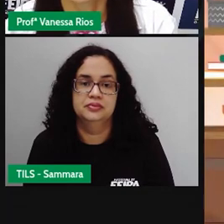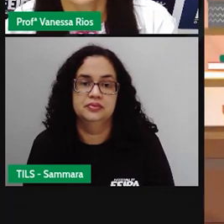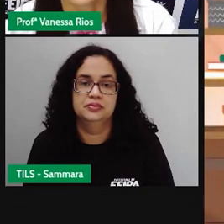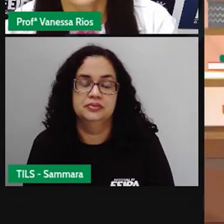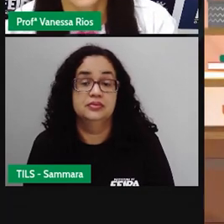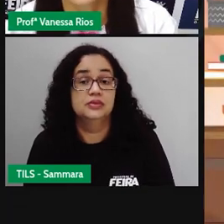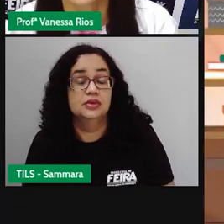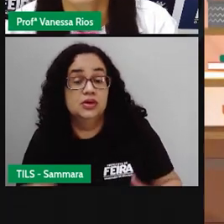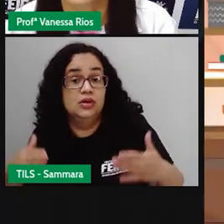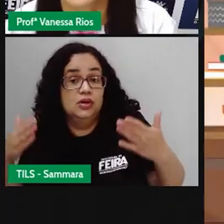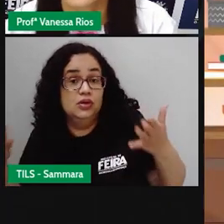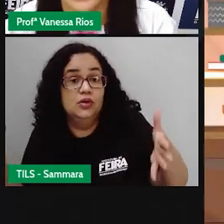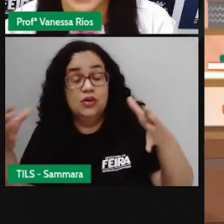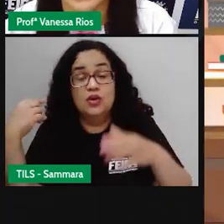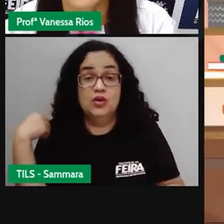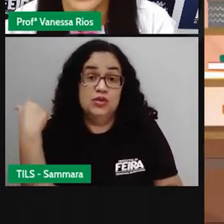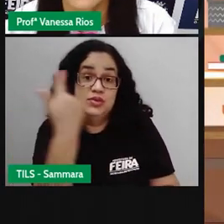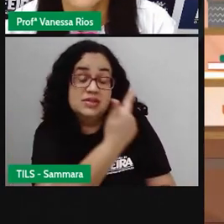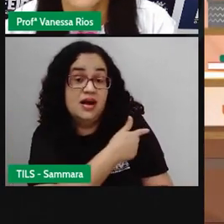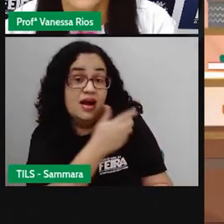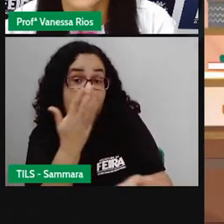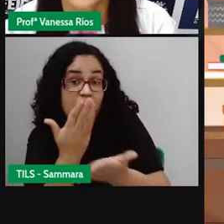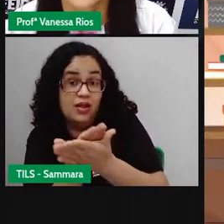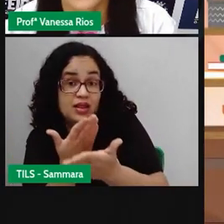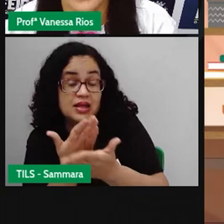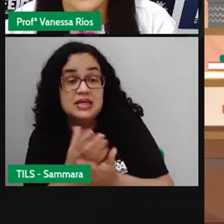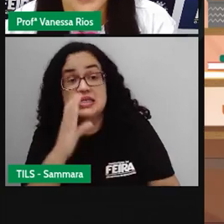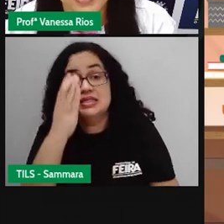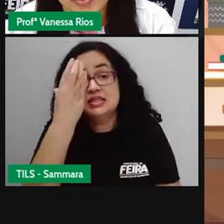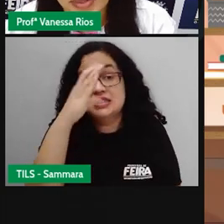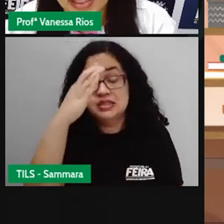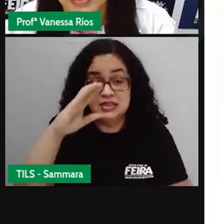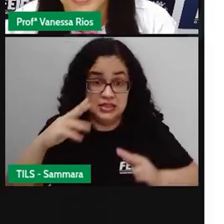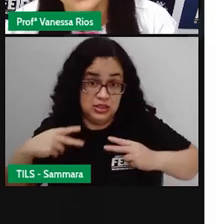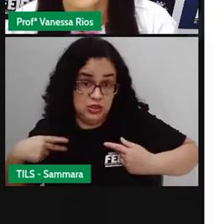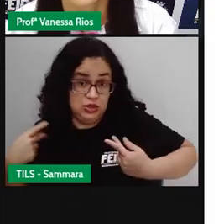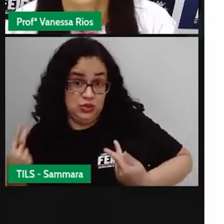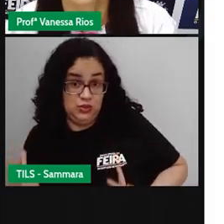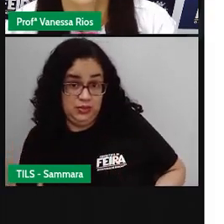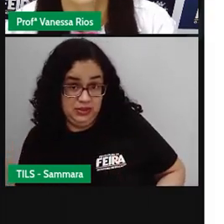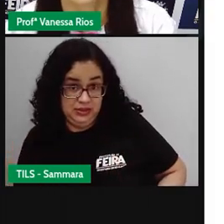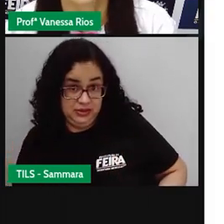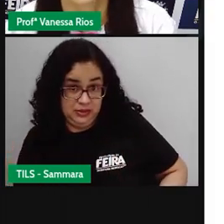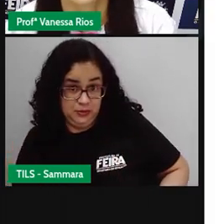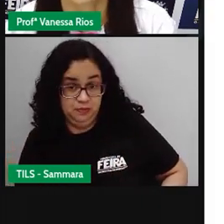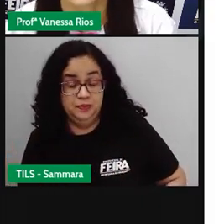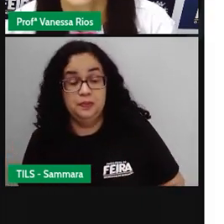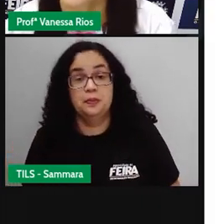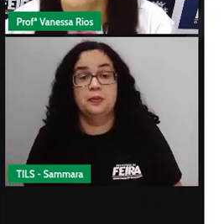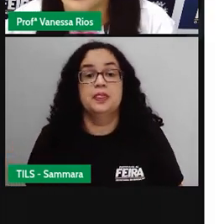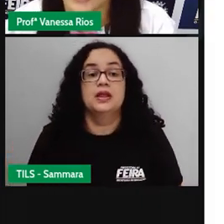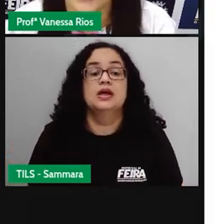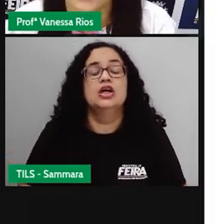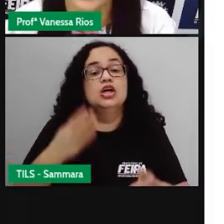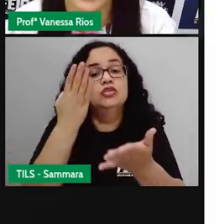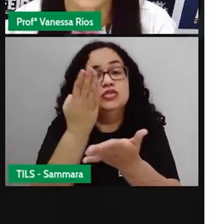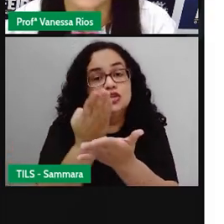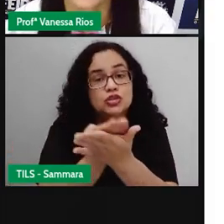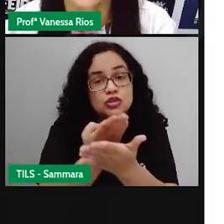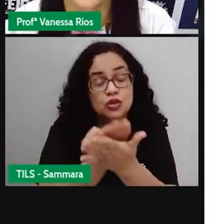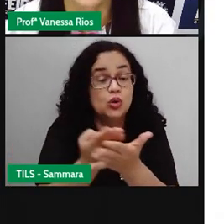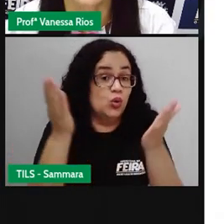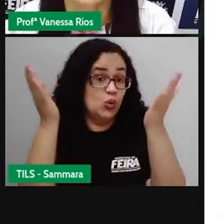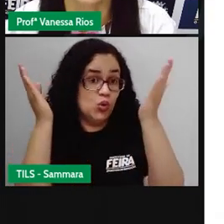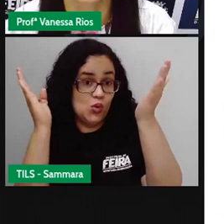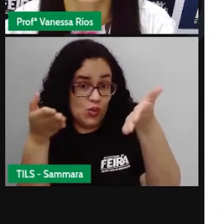Olha só, turma, nossa aula é de ciências humanas e nós vamos estudar